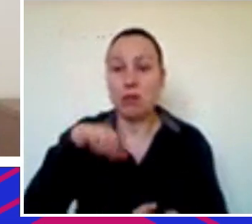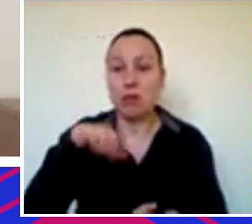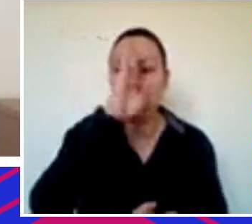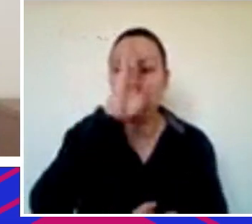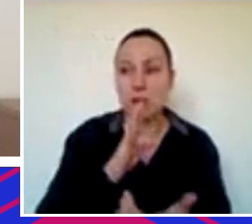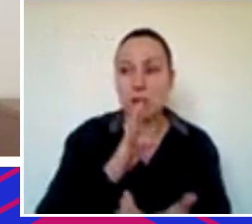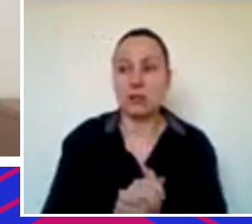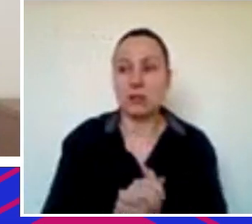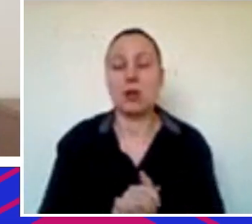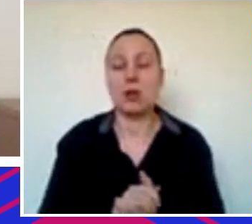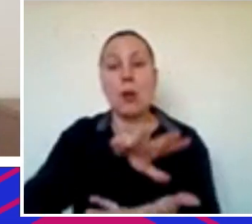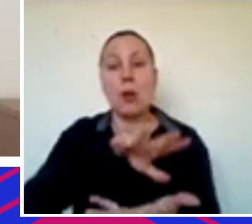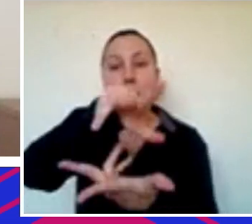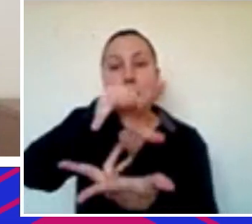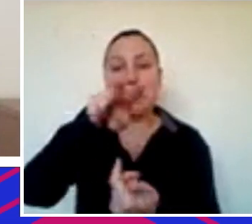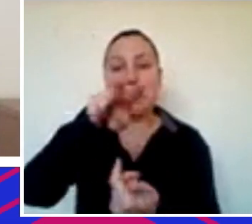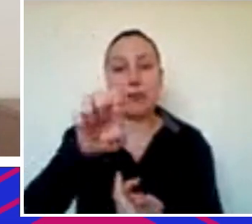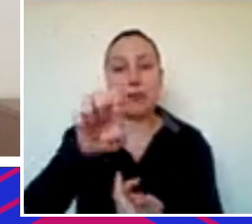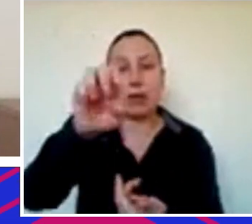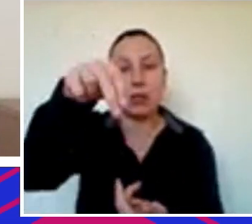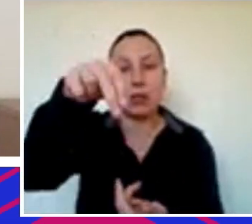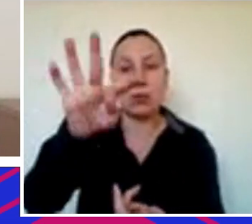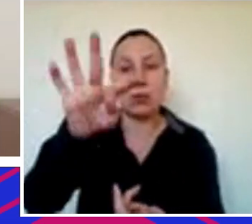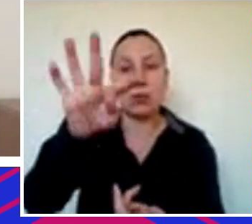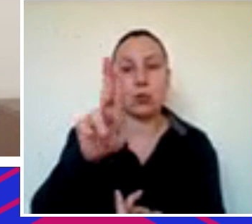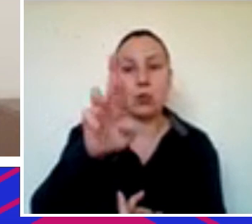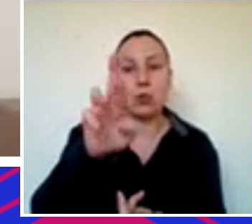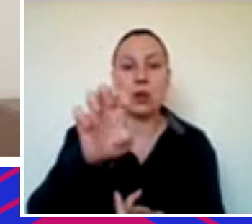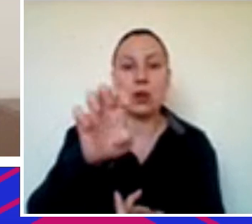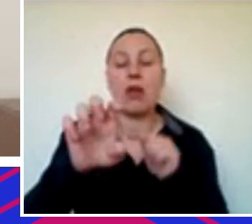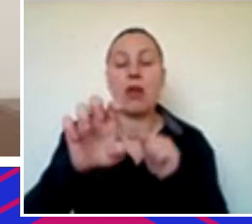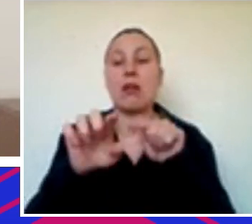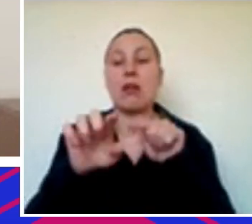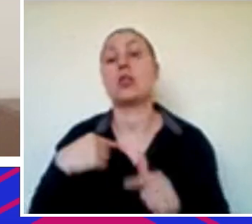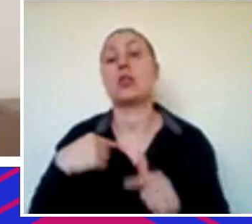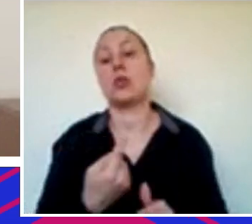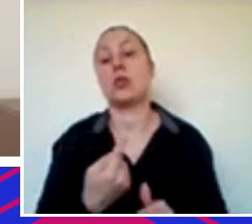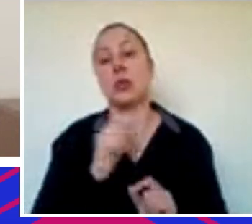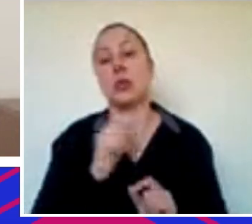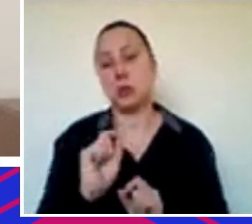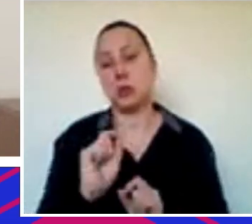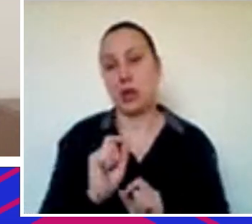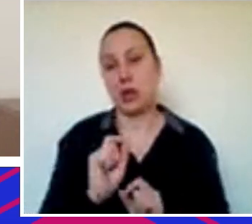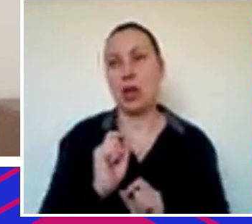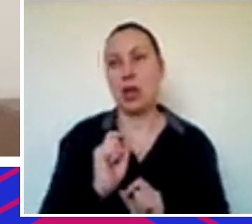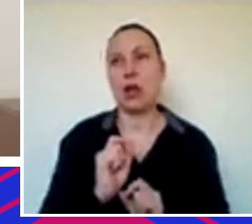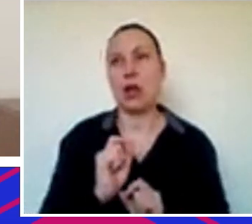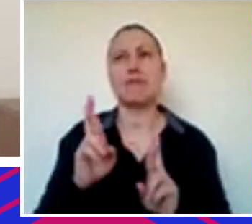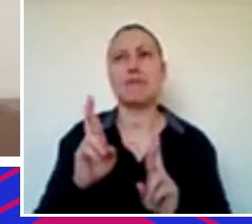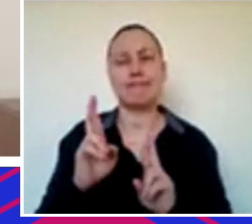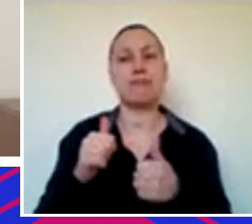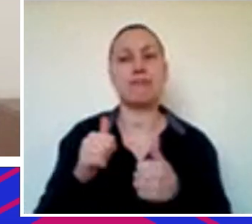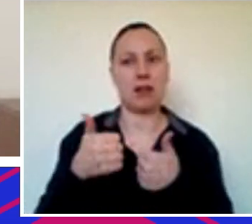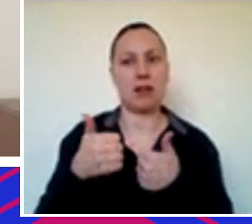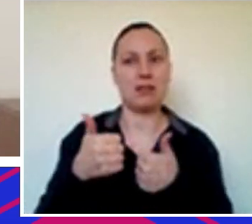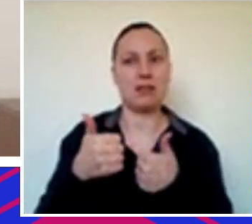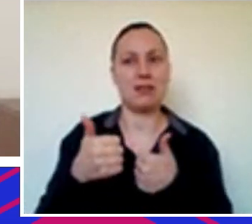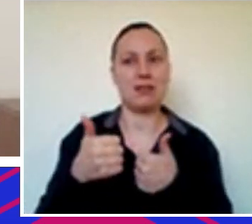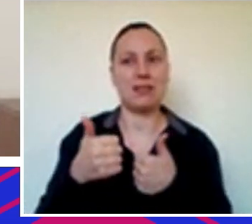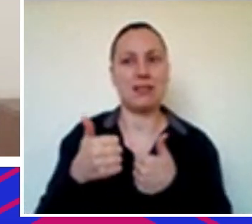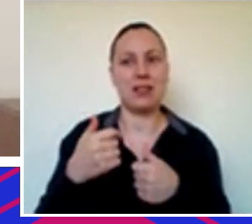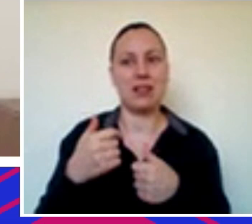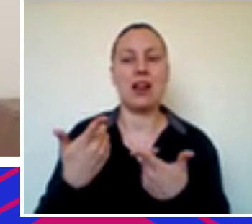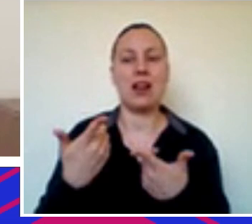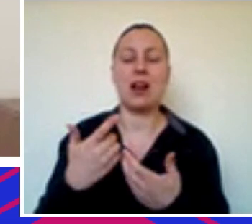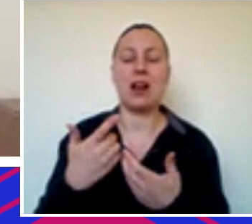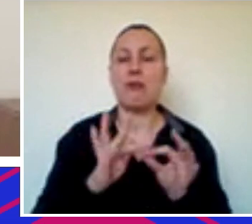Para o mundo de Venture Capital, a gente está bastante otimista em relação ao longo e